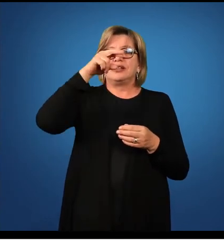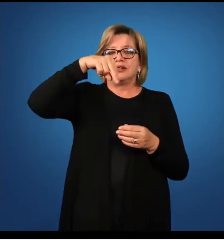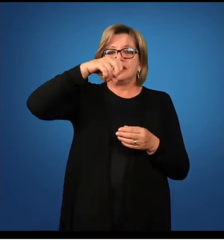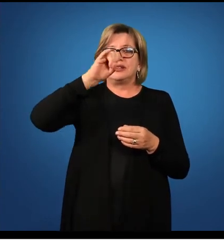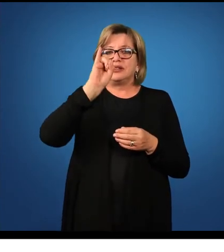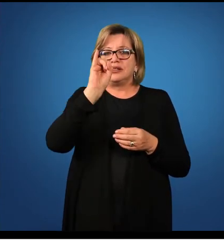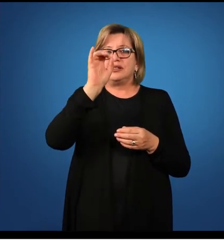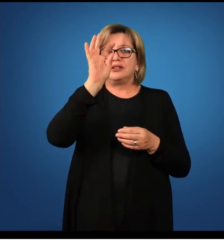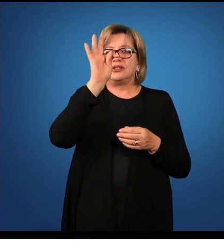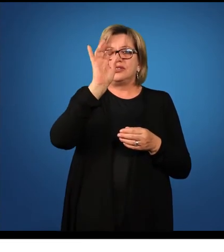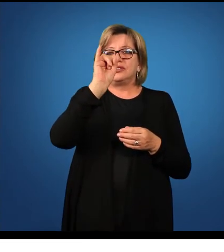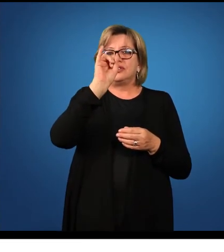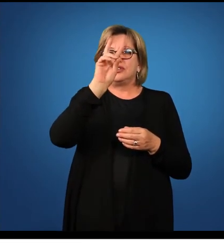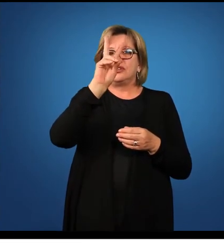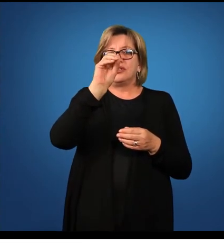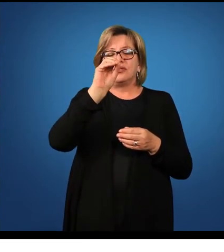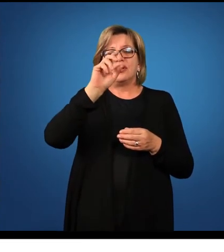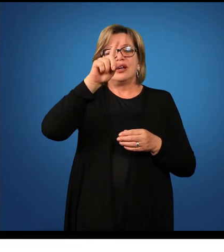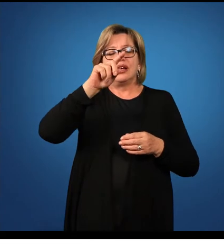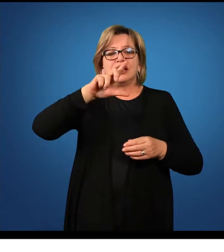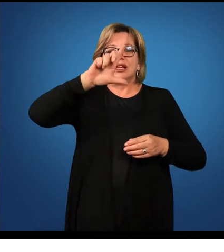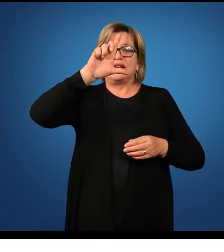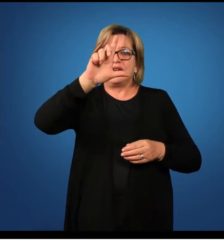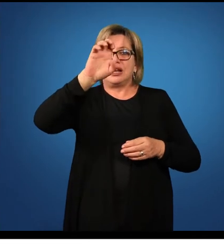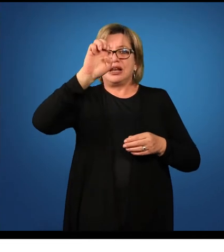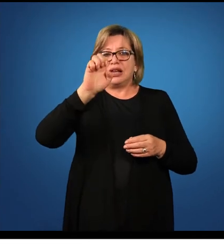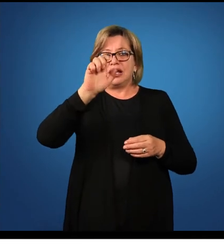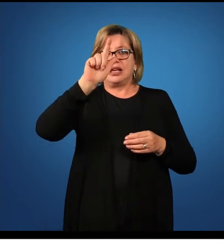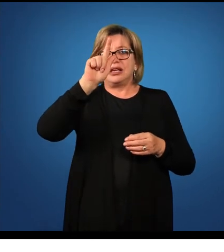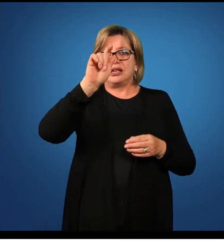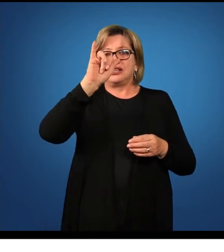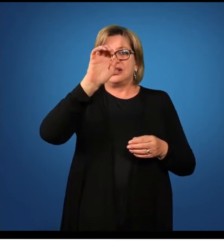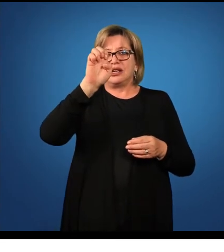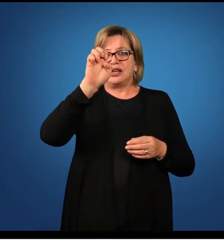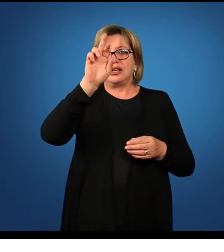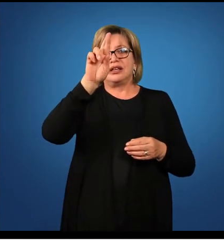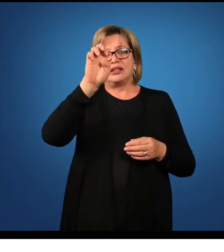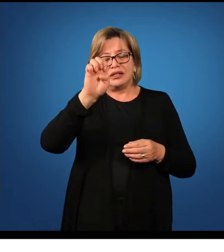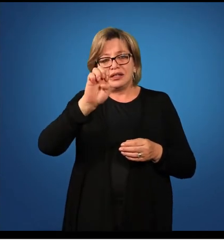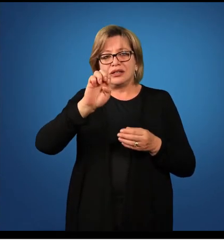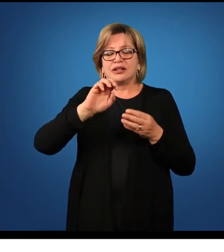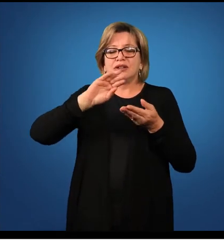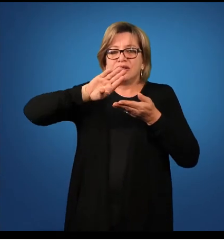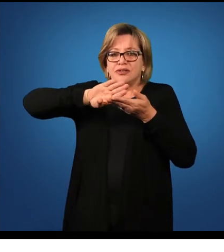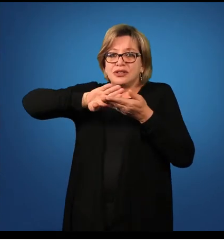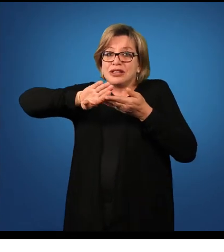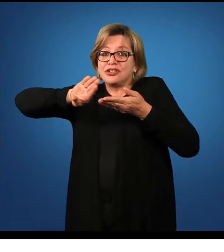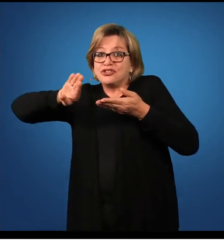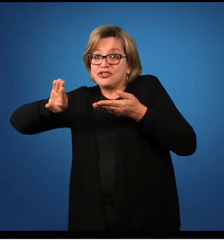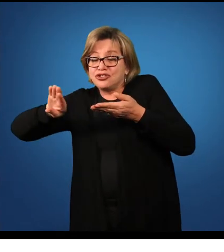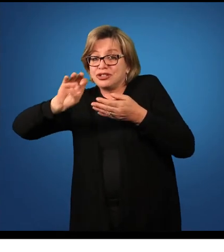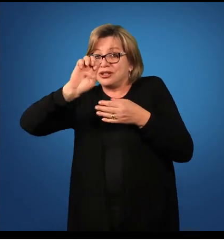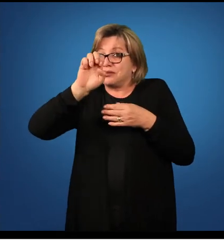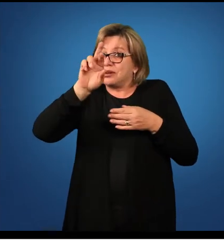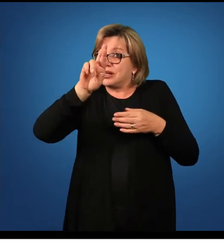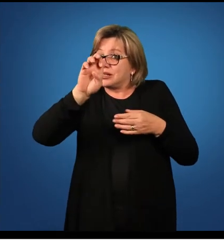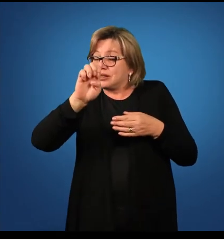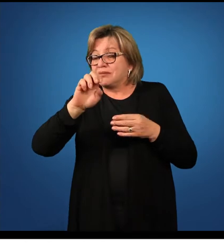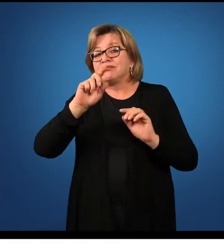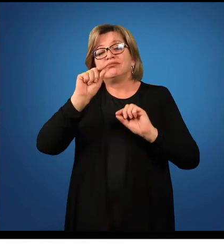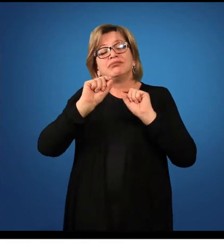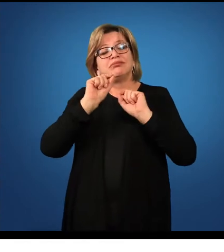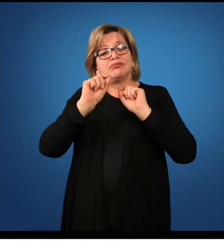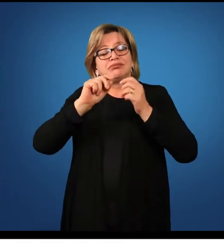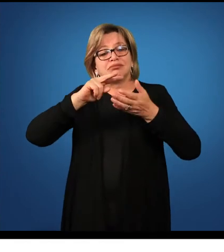le, le, legerê. se você encontra o radical extraindo a desinência da forma do infinitivo,